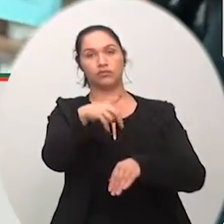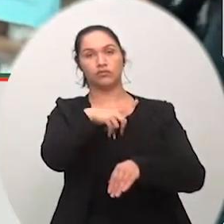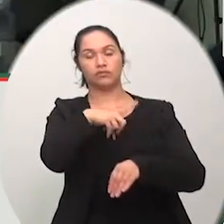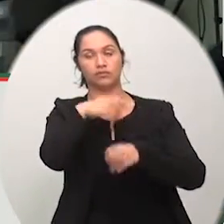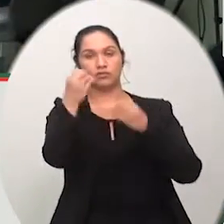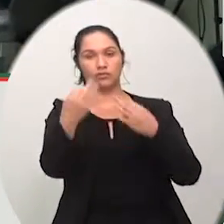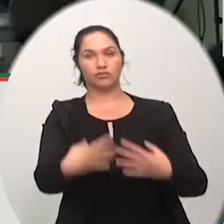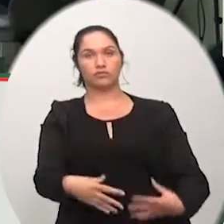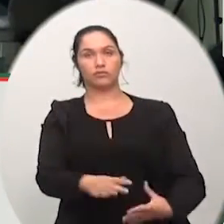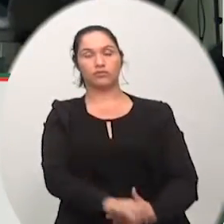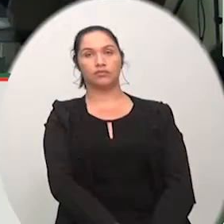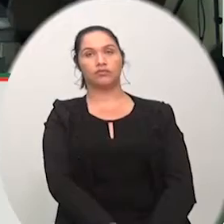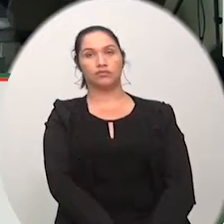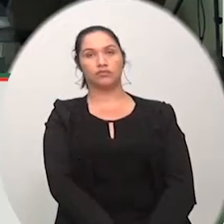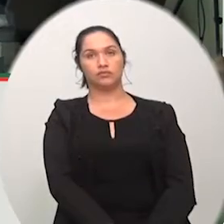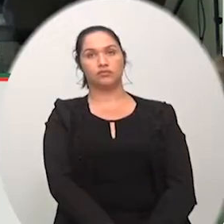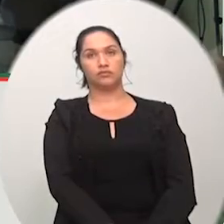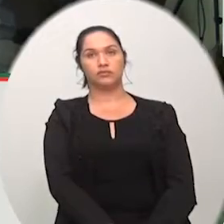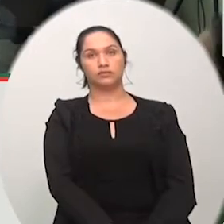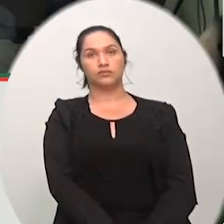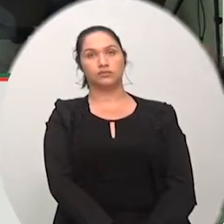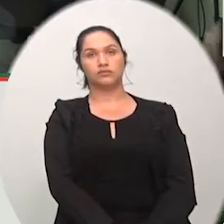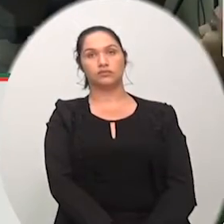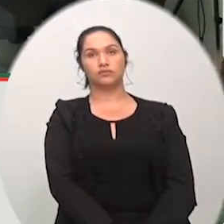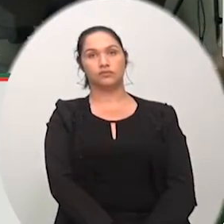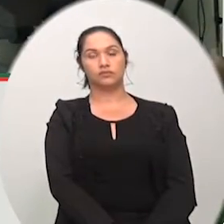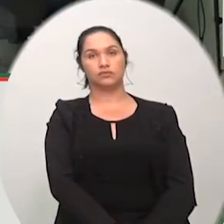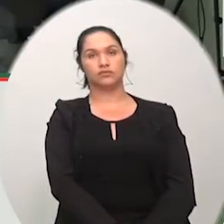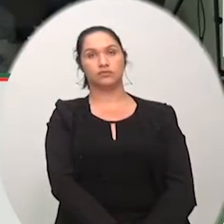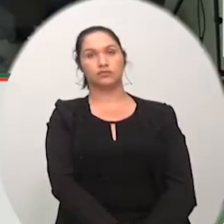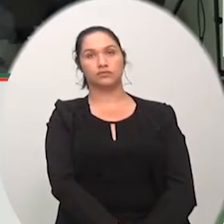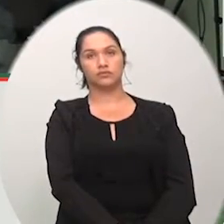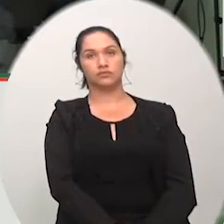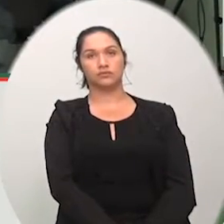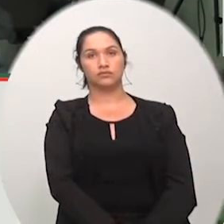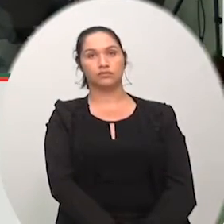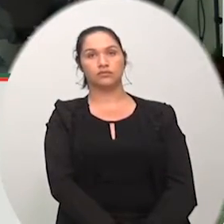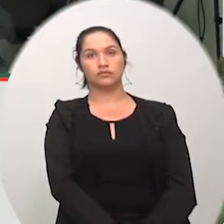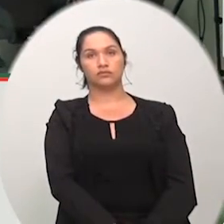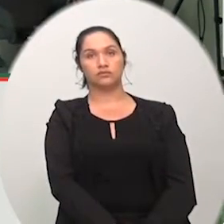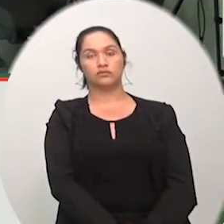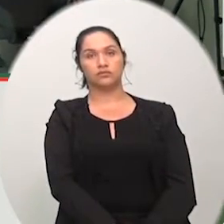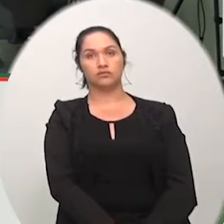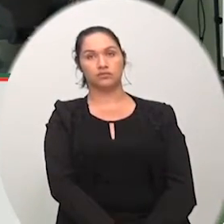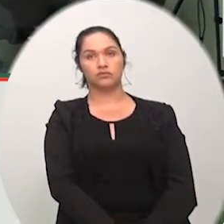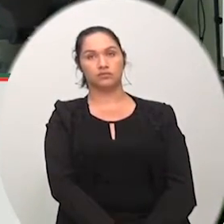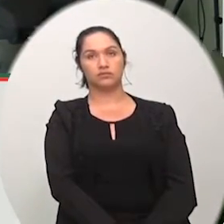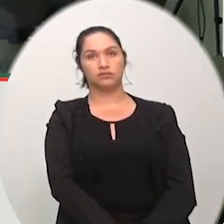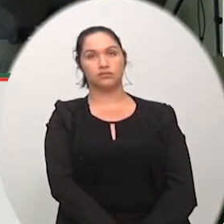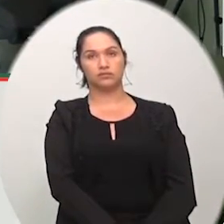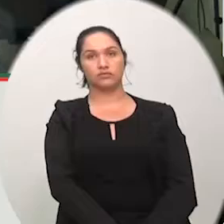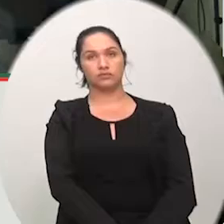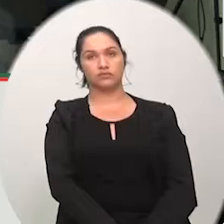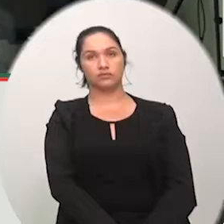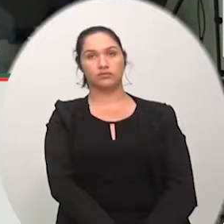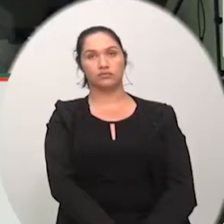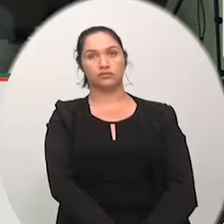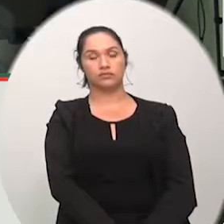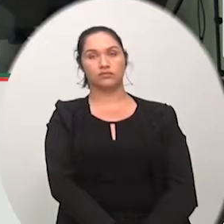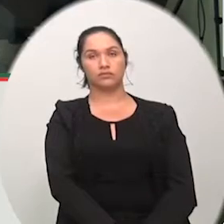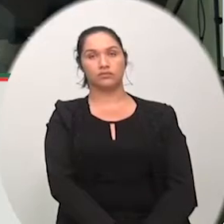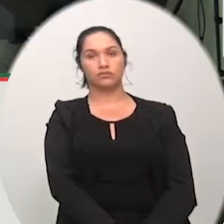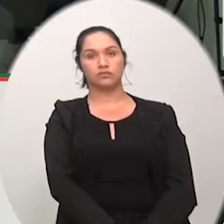senhor